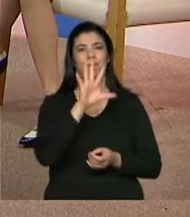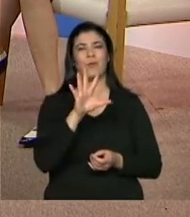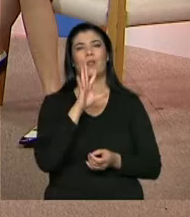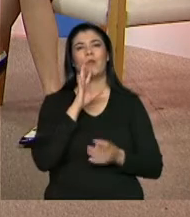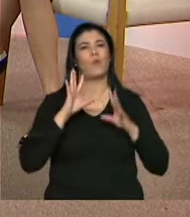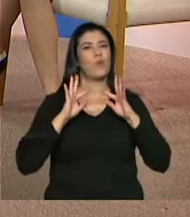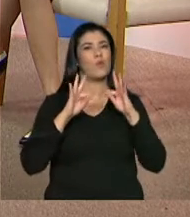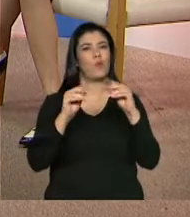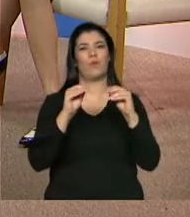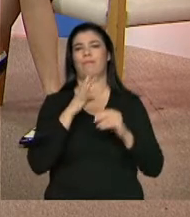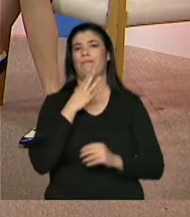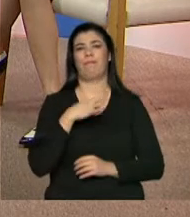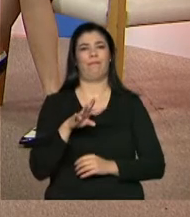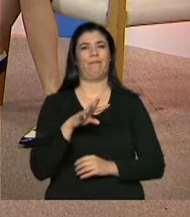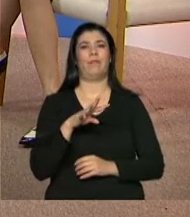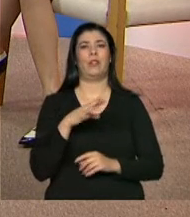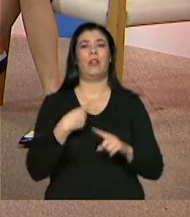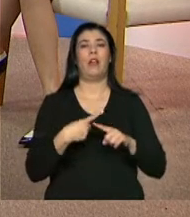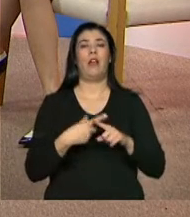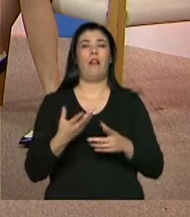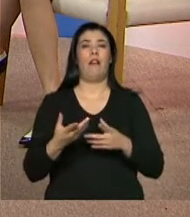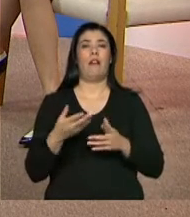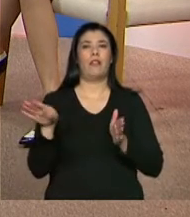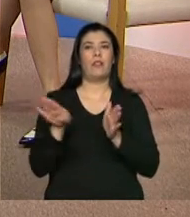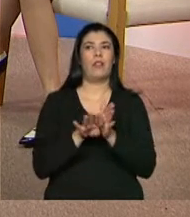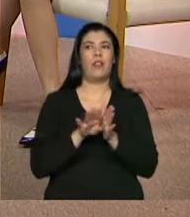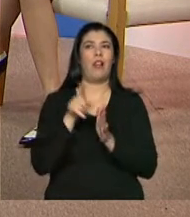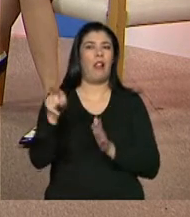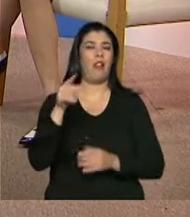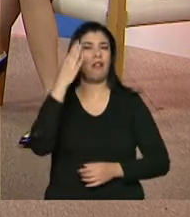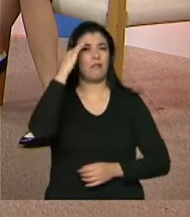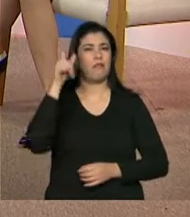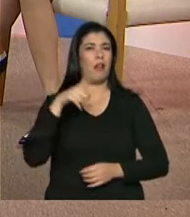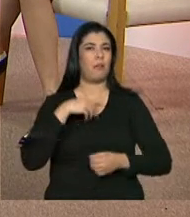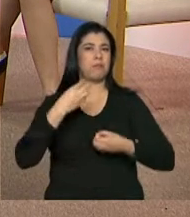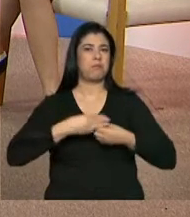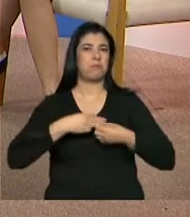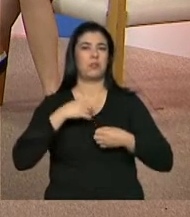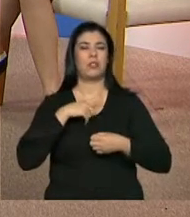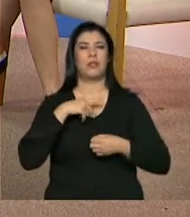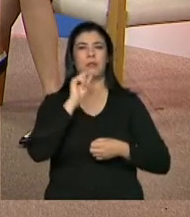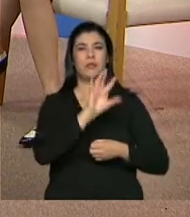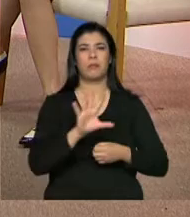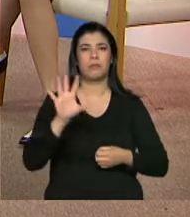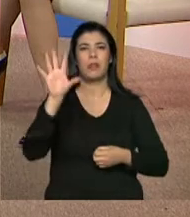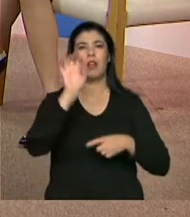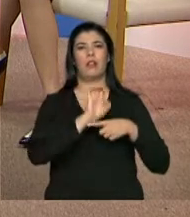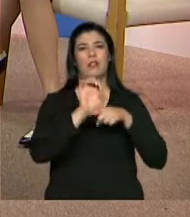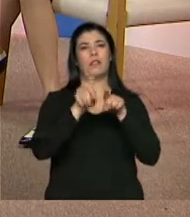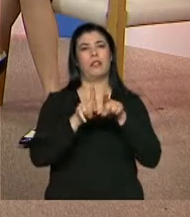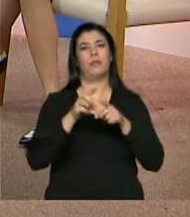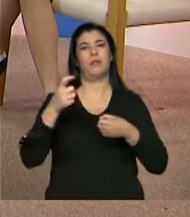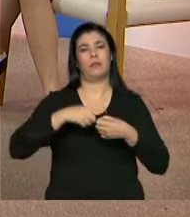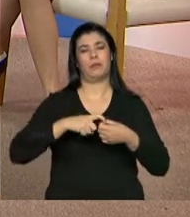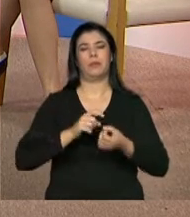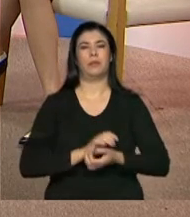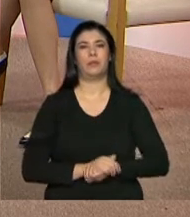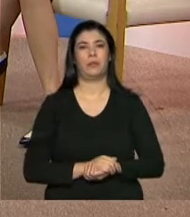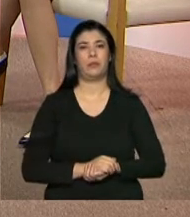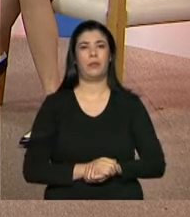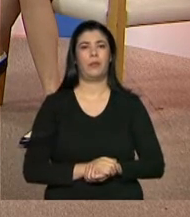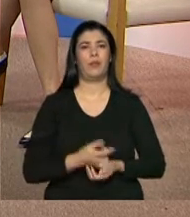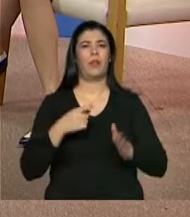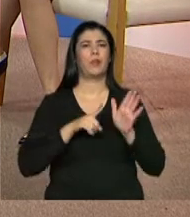né? Porque muitas vezes chega para a gente que é usado realmente por Estados e Municípios também. E como que os